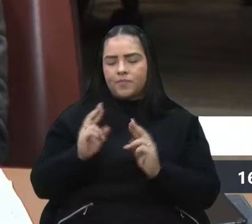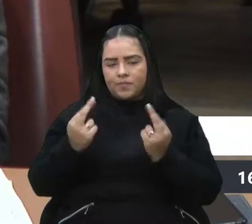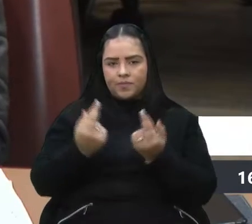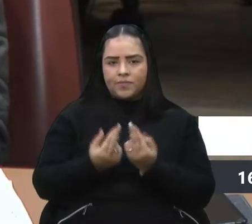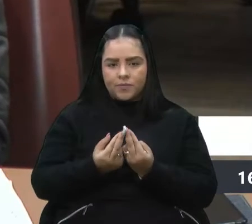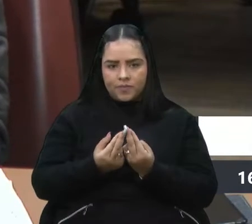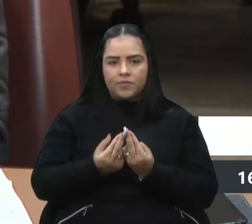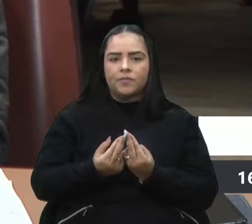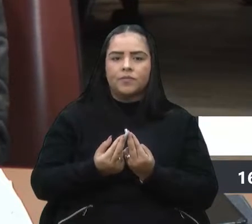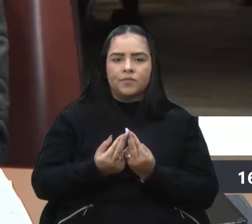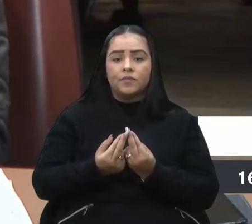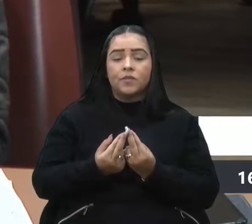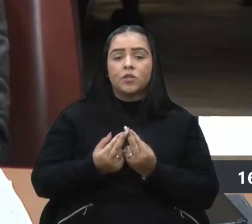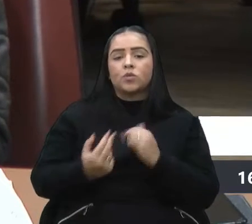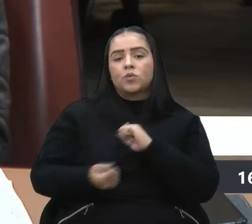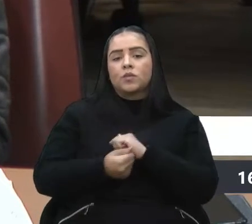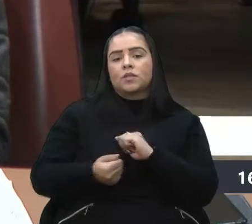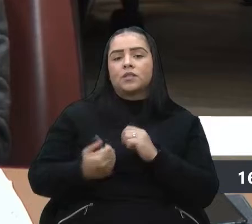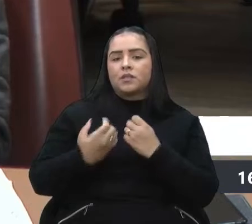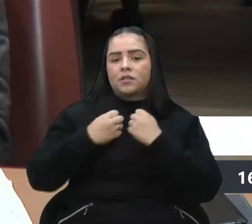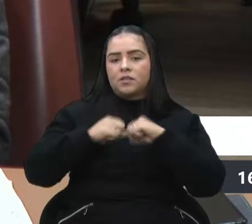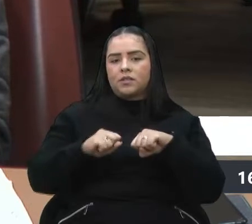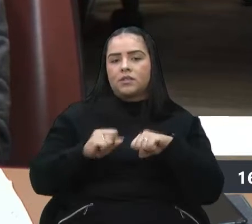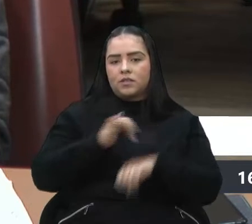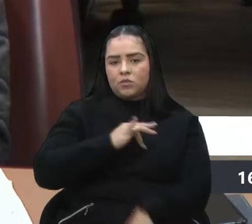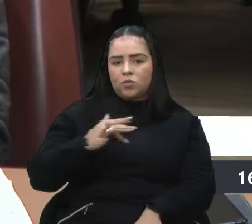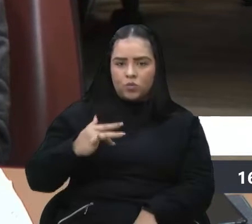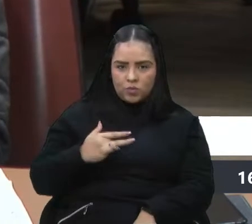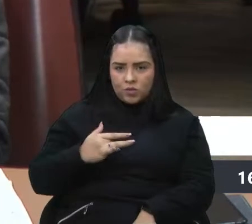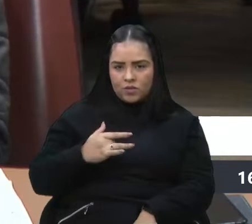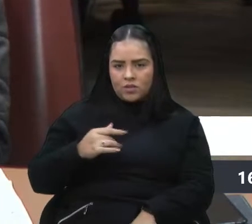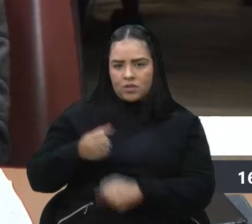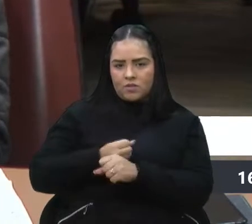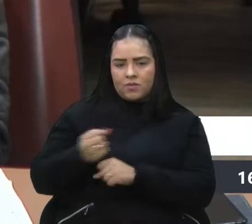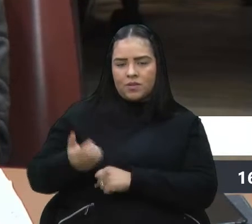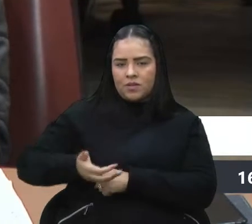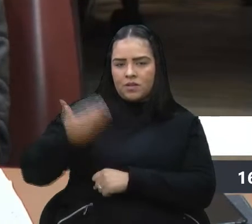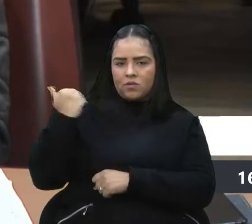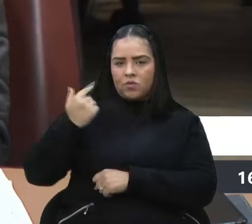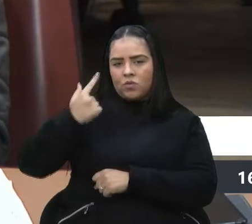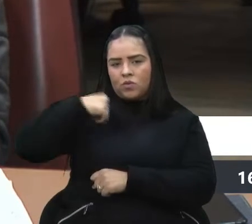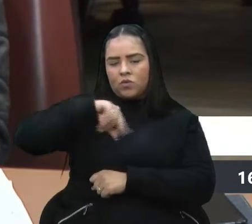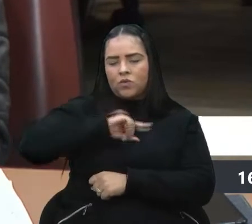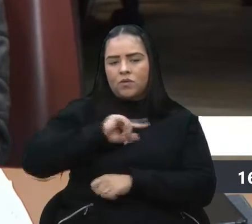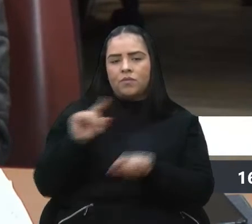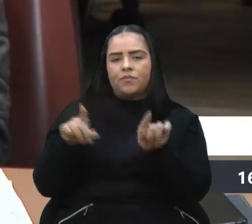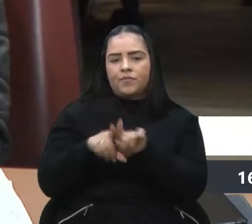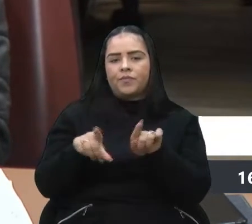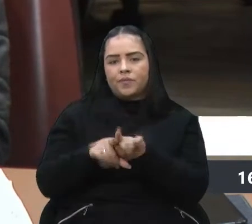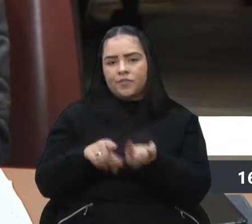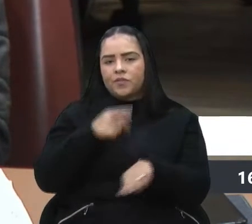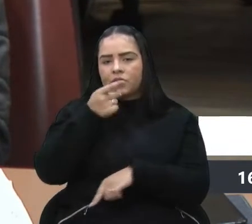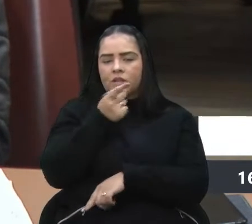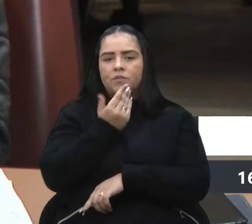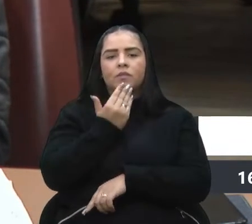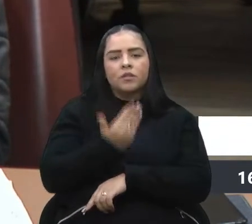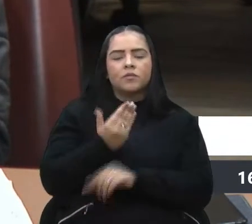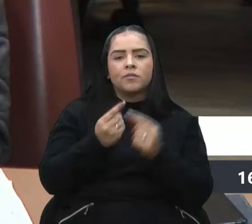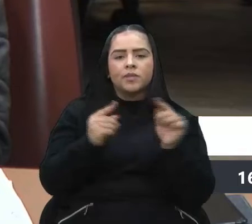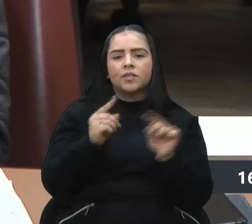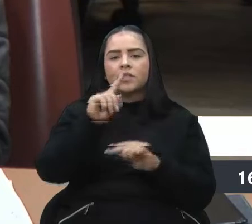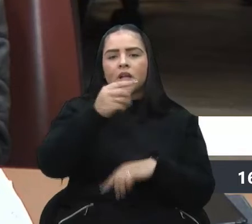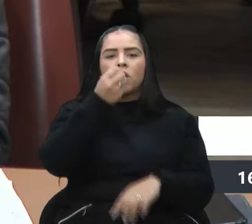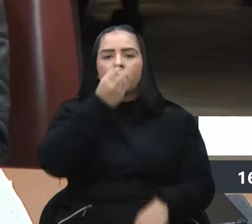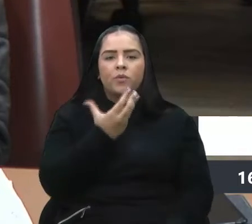com a secretária de Saúde ainda no ano passado, e a gente também reforçou esse pedido, mas como é bom